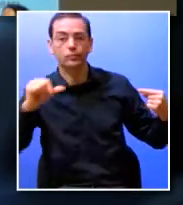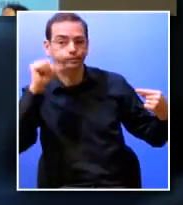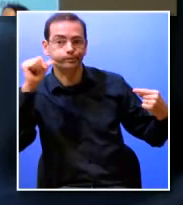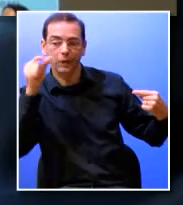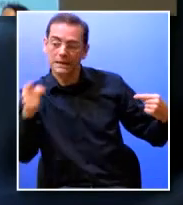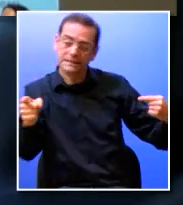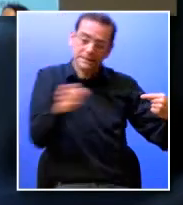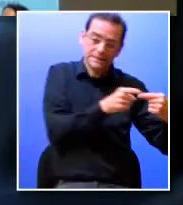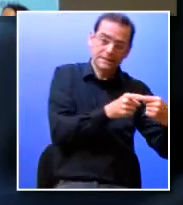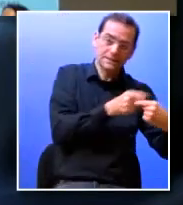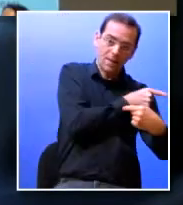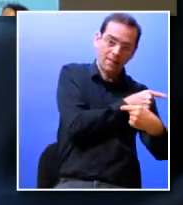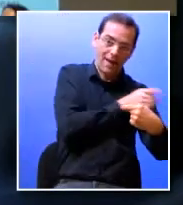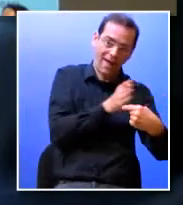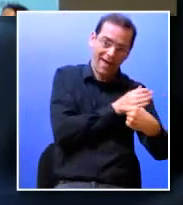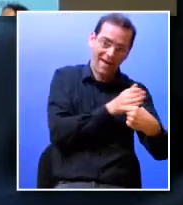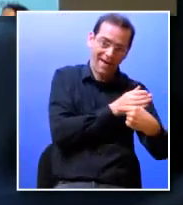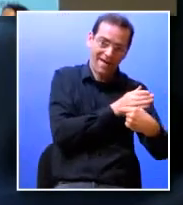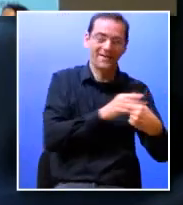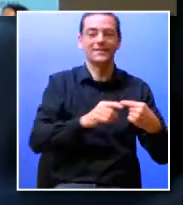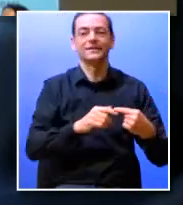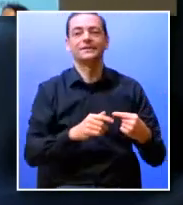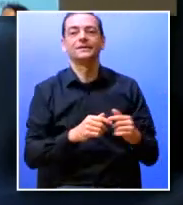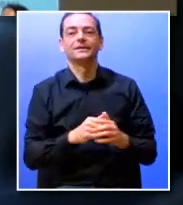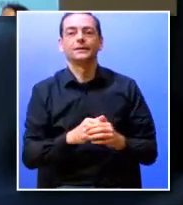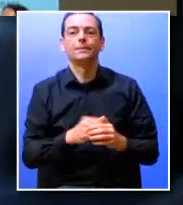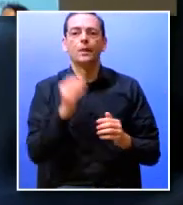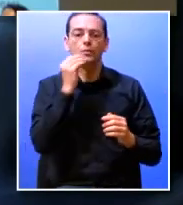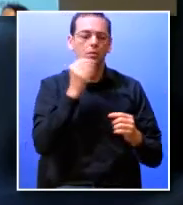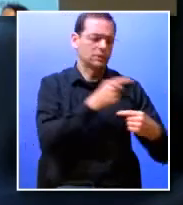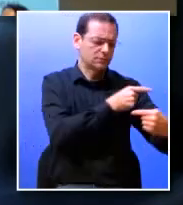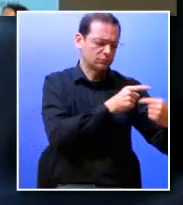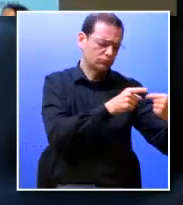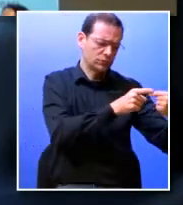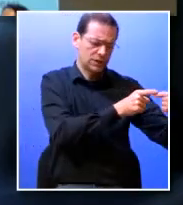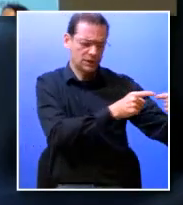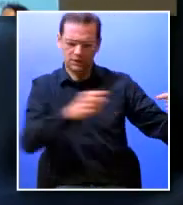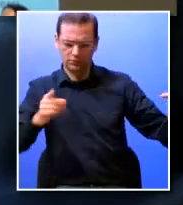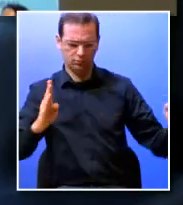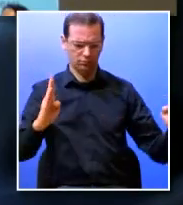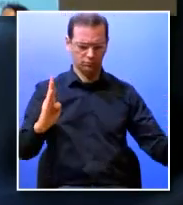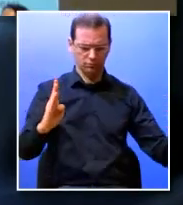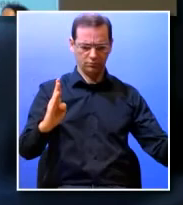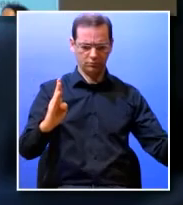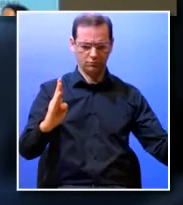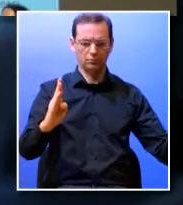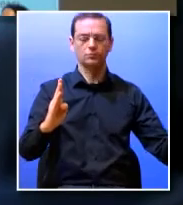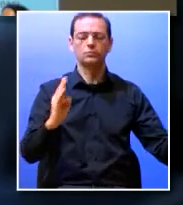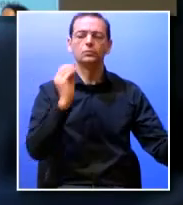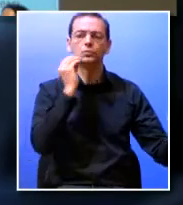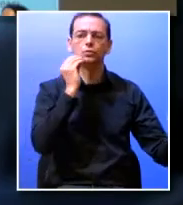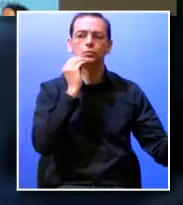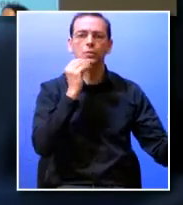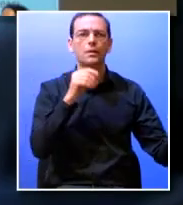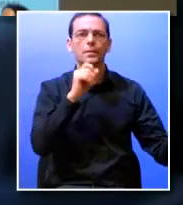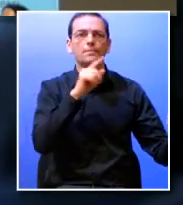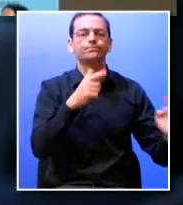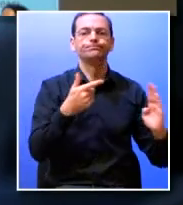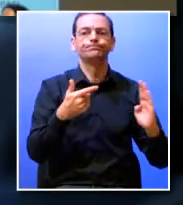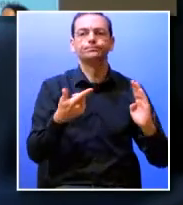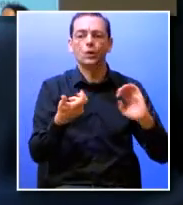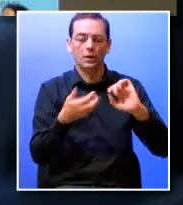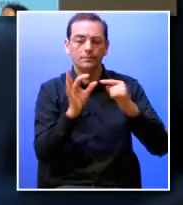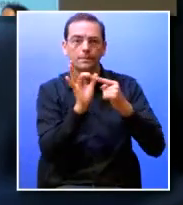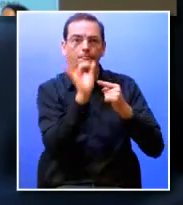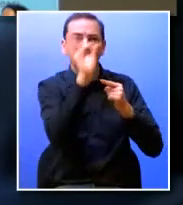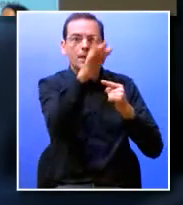o início formal das nossas aulas eles têm uma semana onde têm que desenvolver uma solução uma